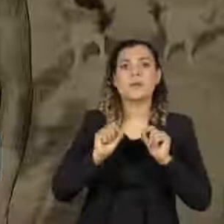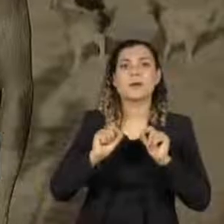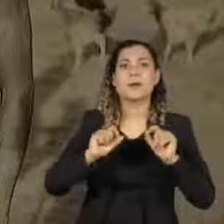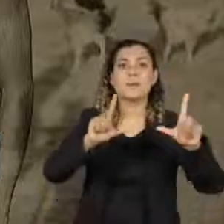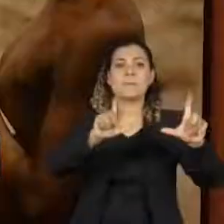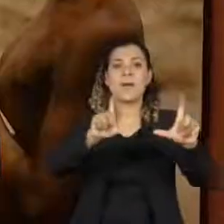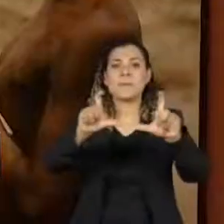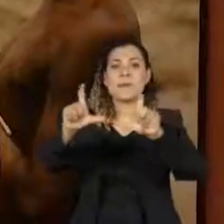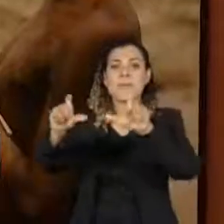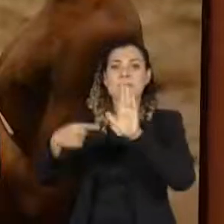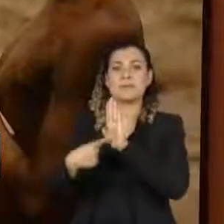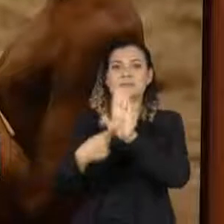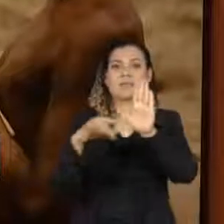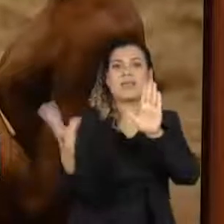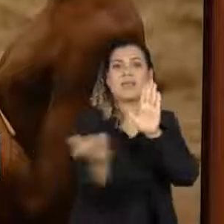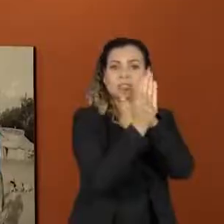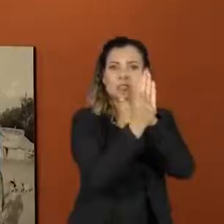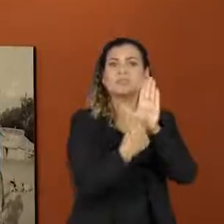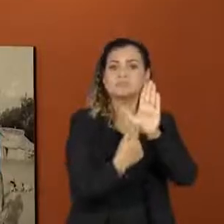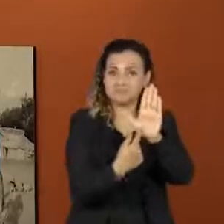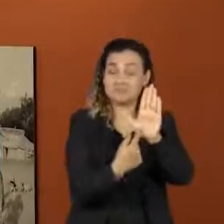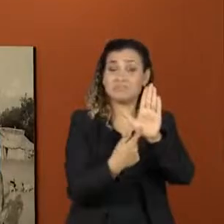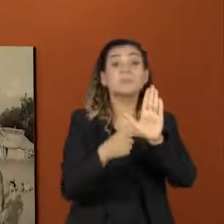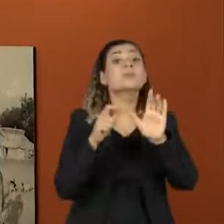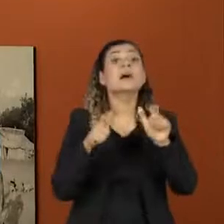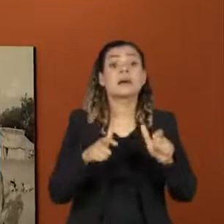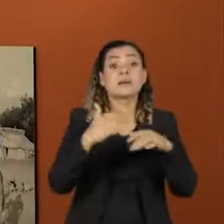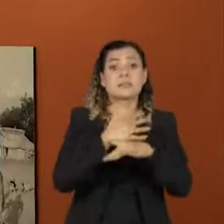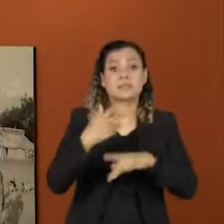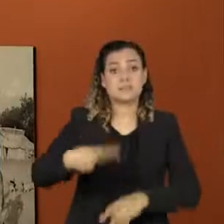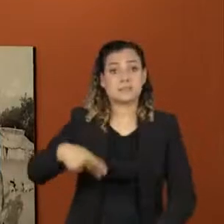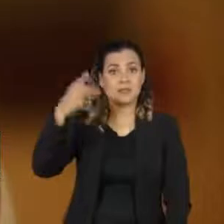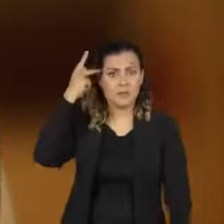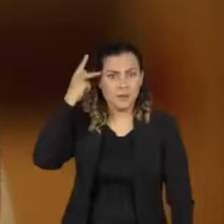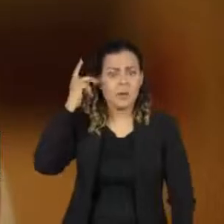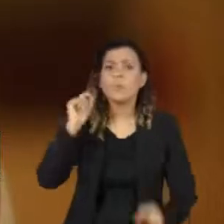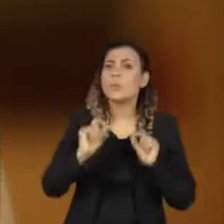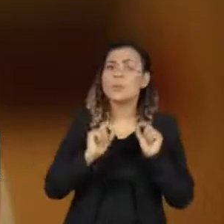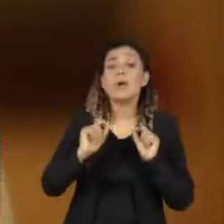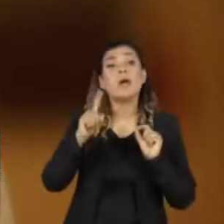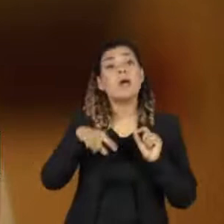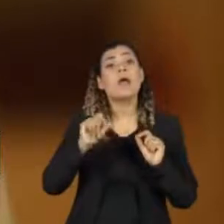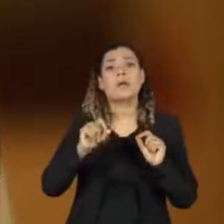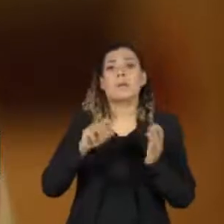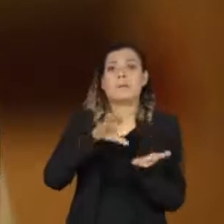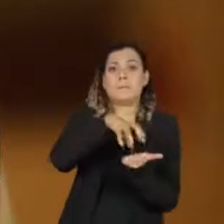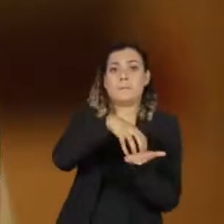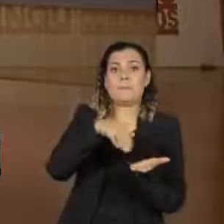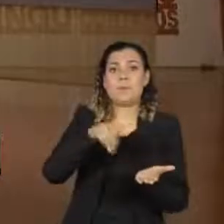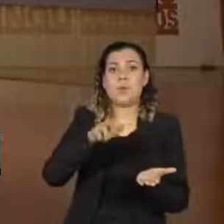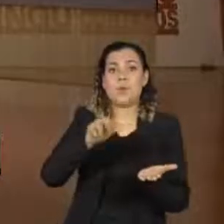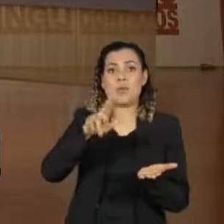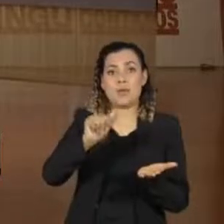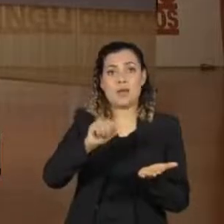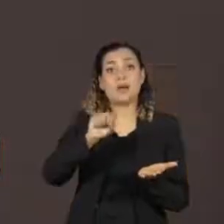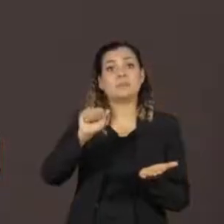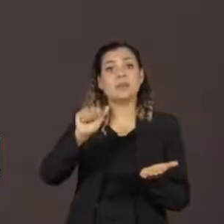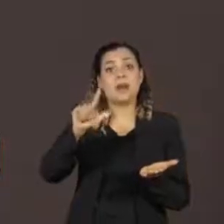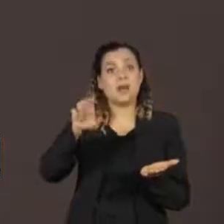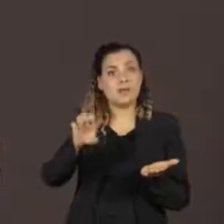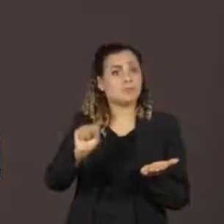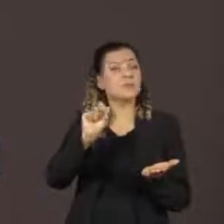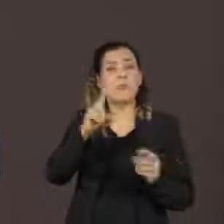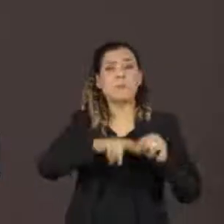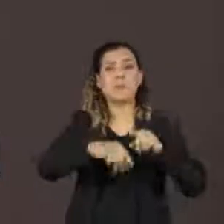telas na maior cidade do país. A exposição Xingu, contatos, do Instituto Moreira Salles, une materiais